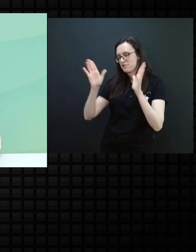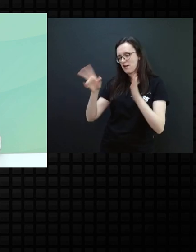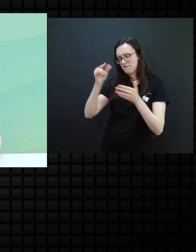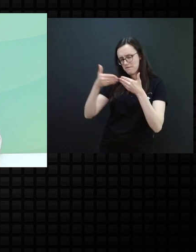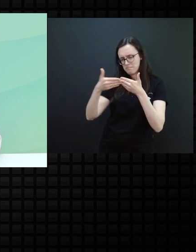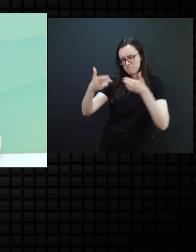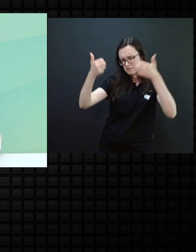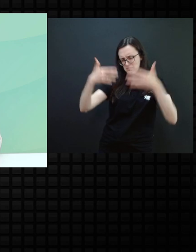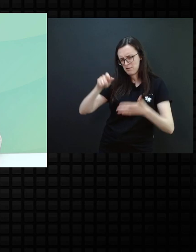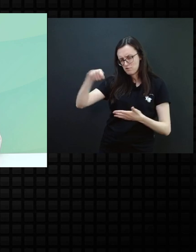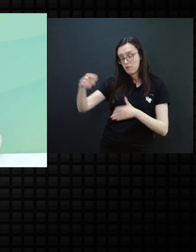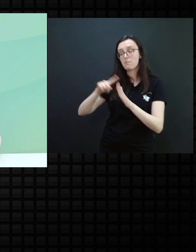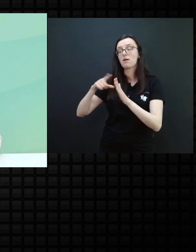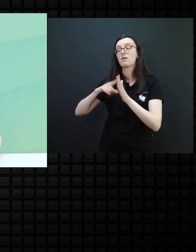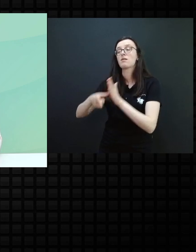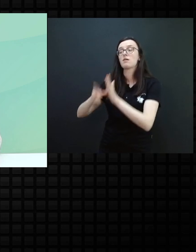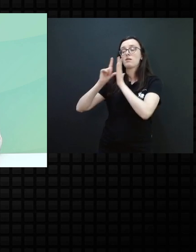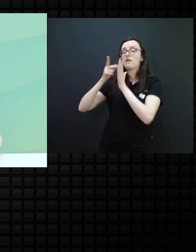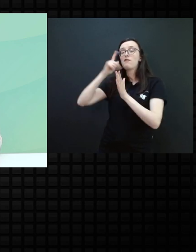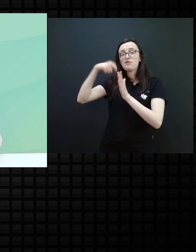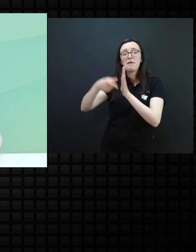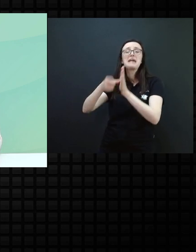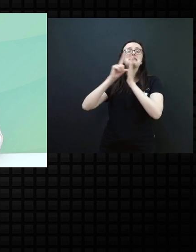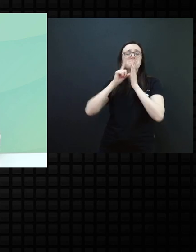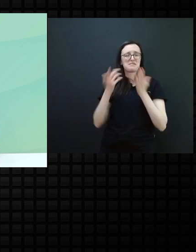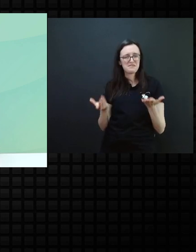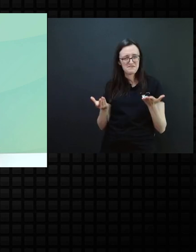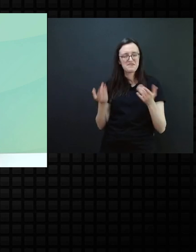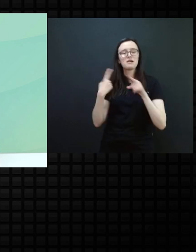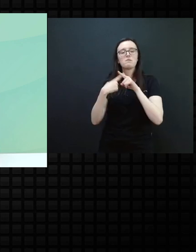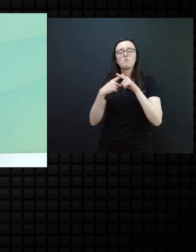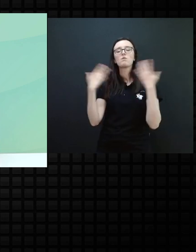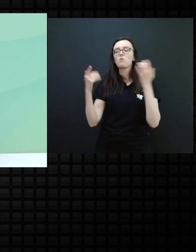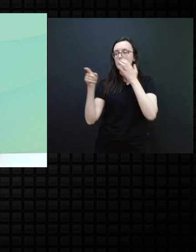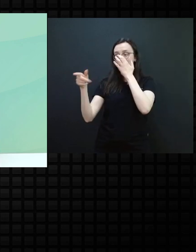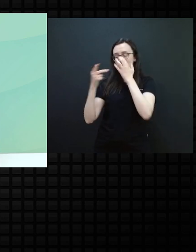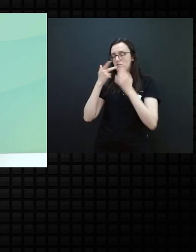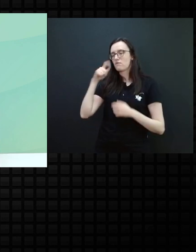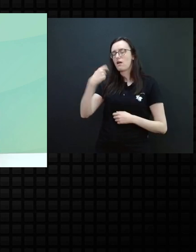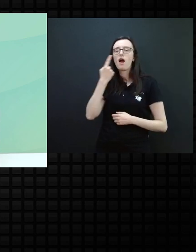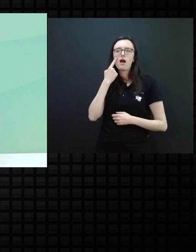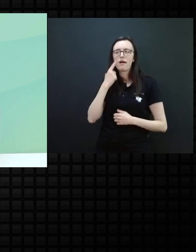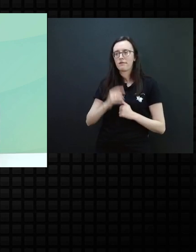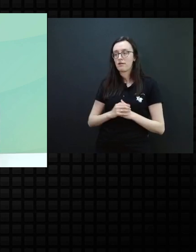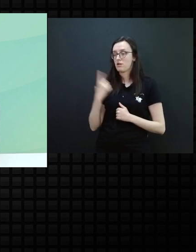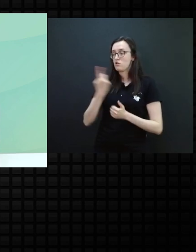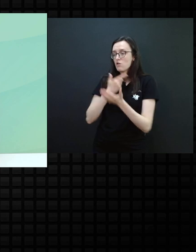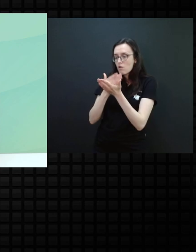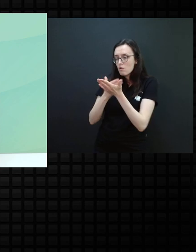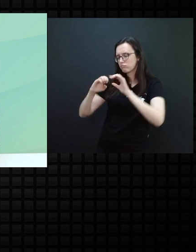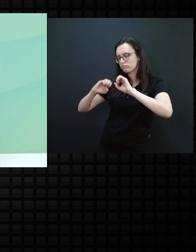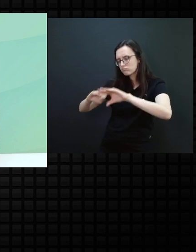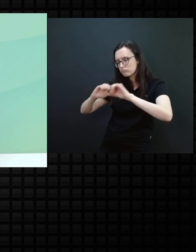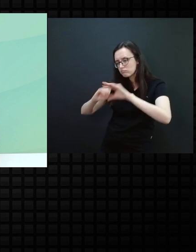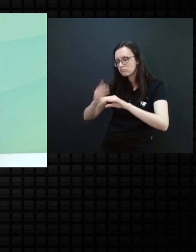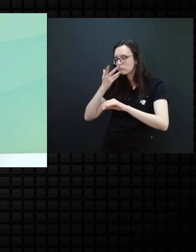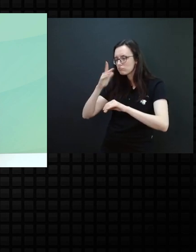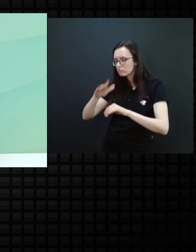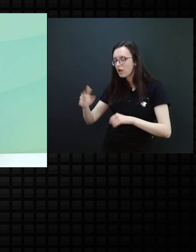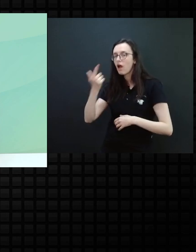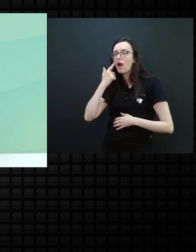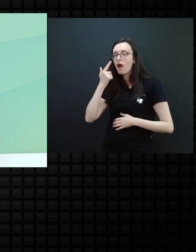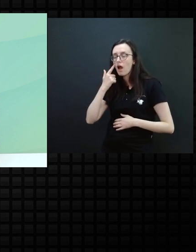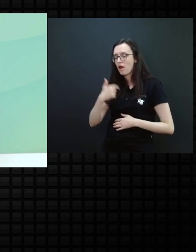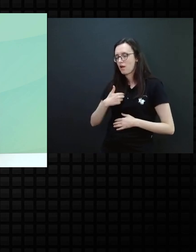começar a falar, a questão da antecipação. Porque eu acho que quando você fala ali, vou começar a trabalhar com ele ali, dá um